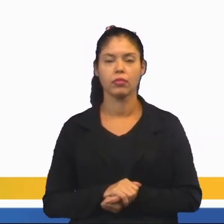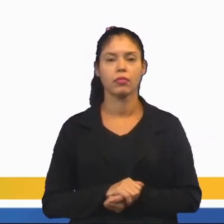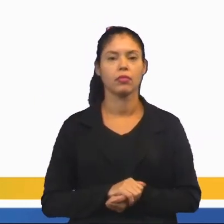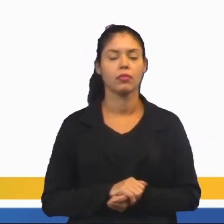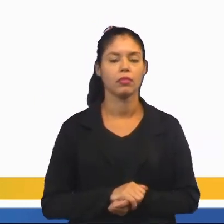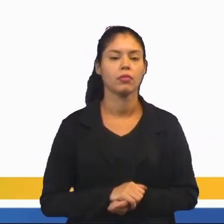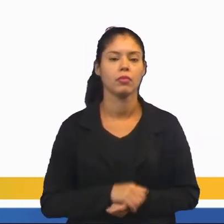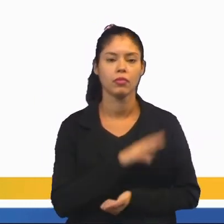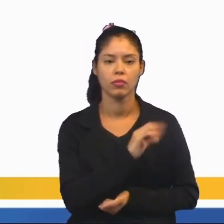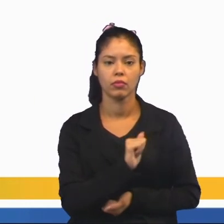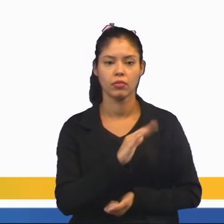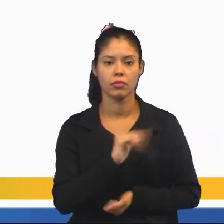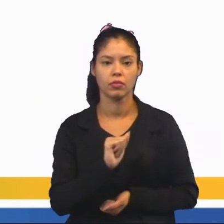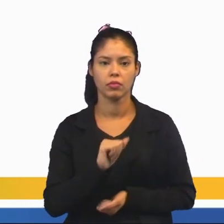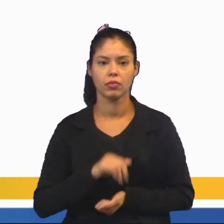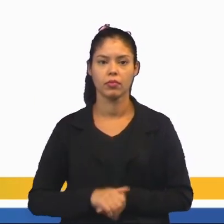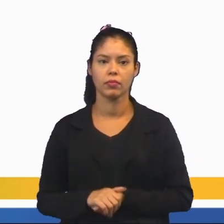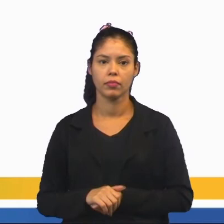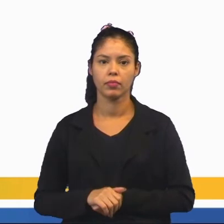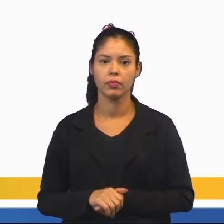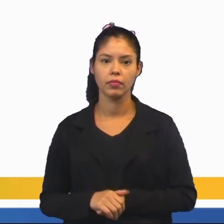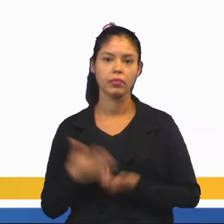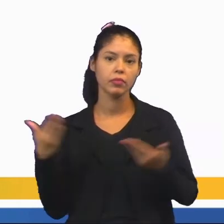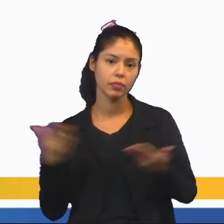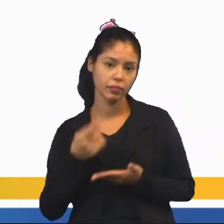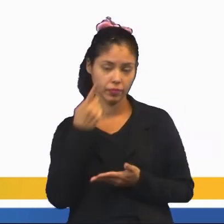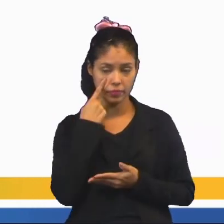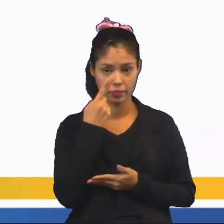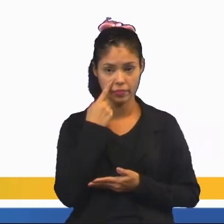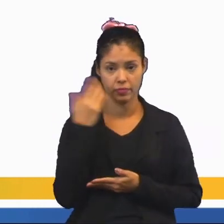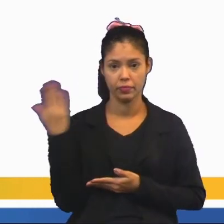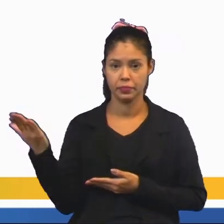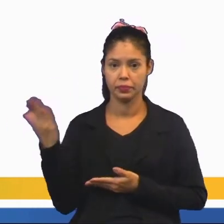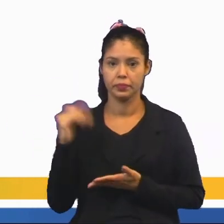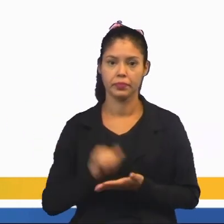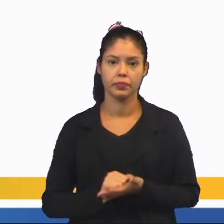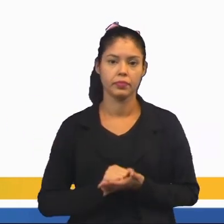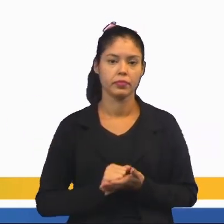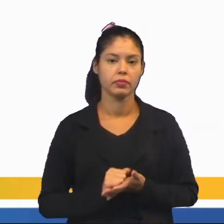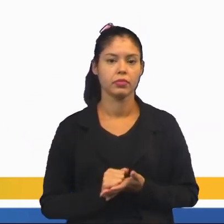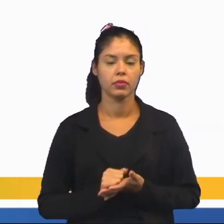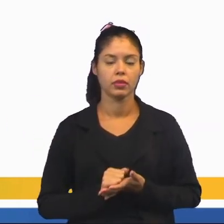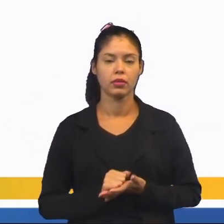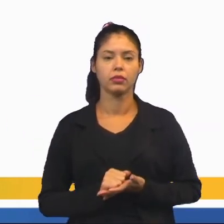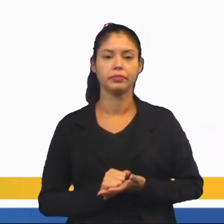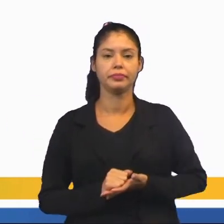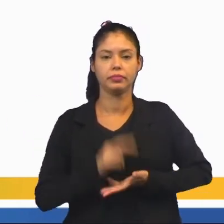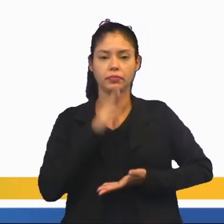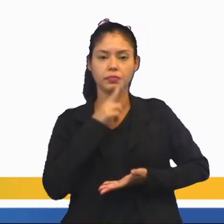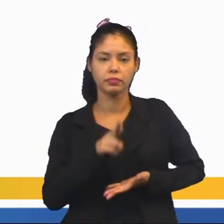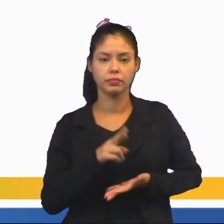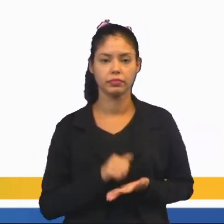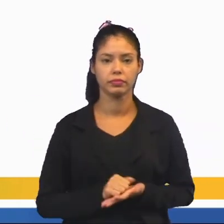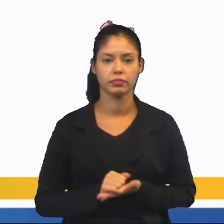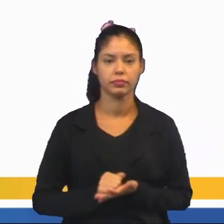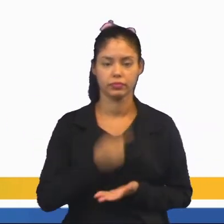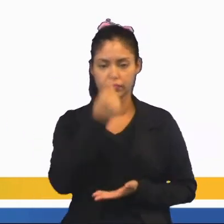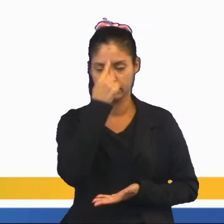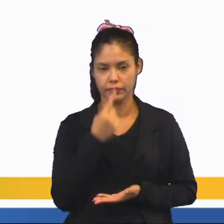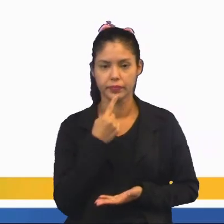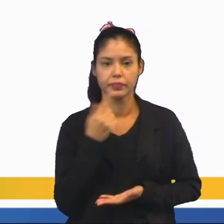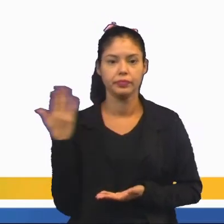cara, coroa. Agora, vamos ver o resultado aqui em